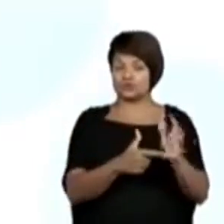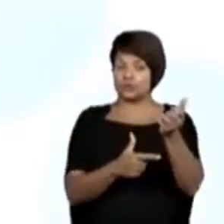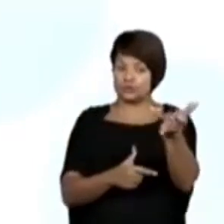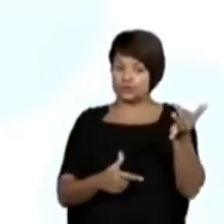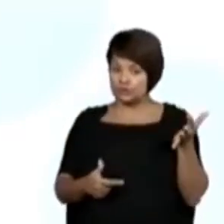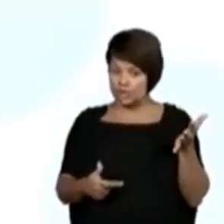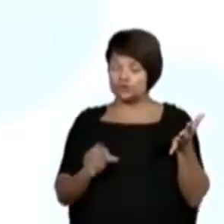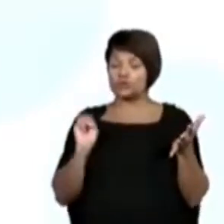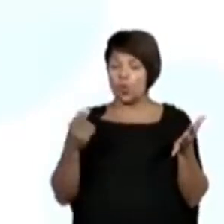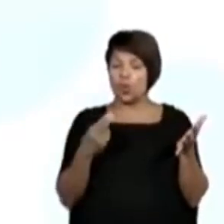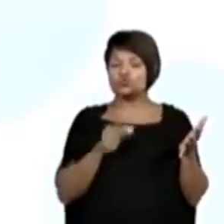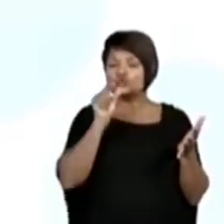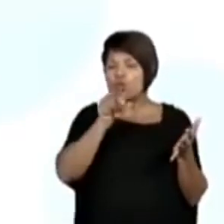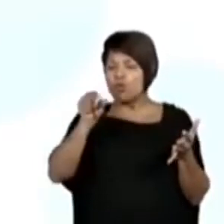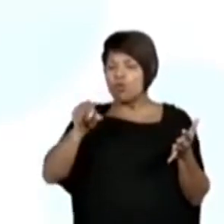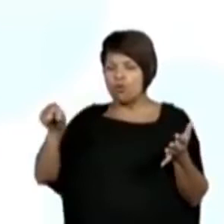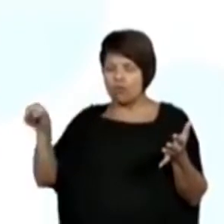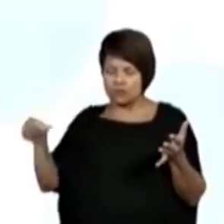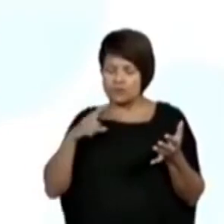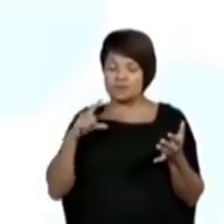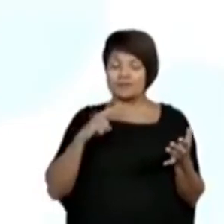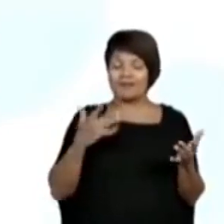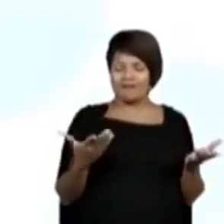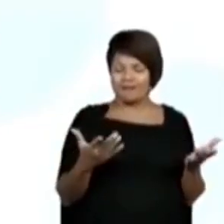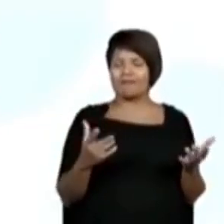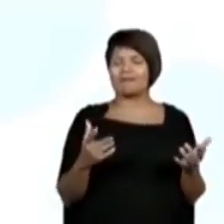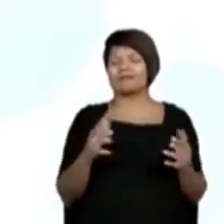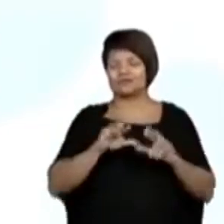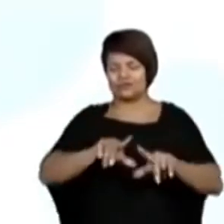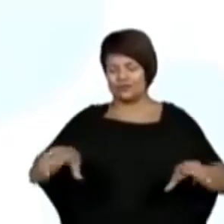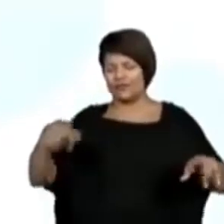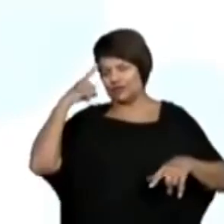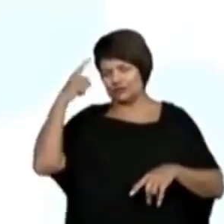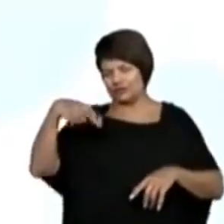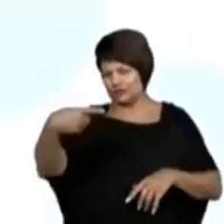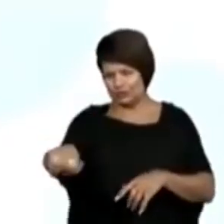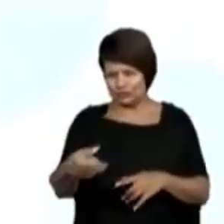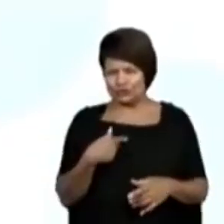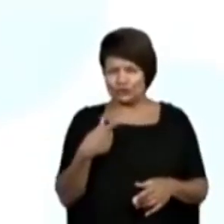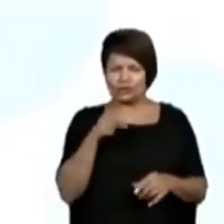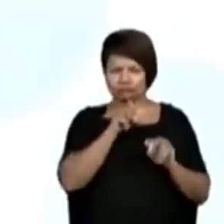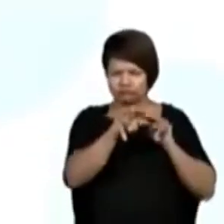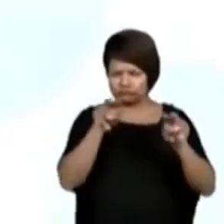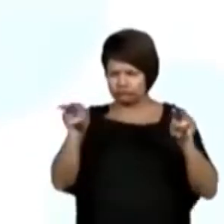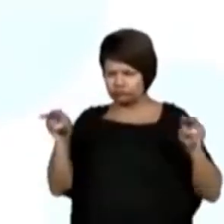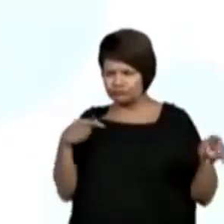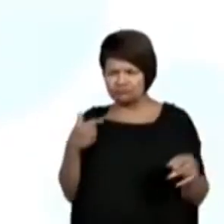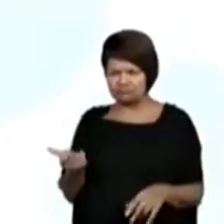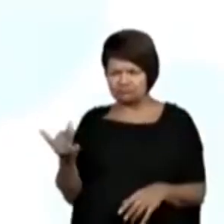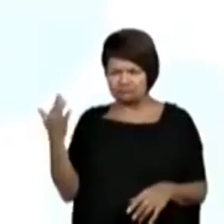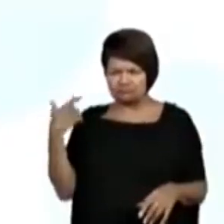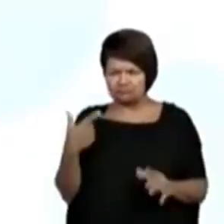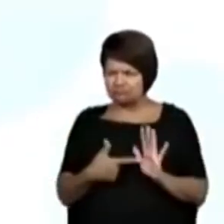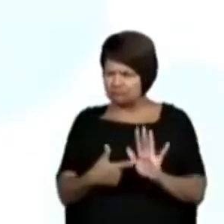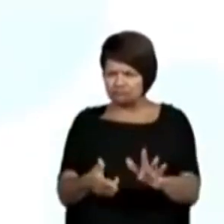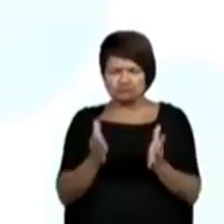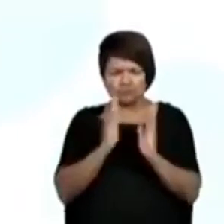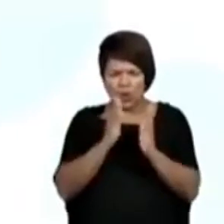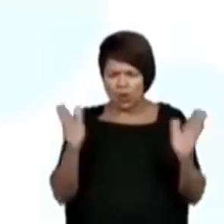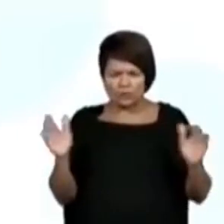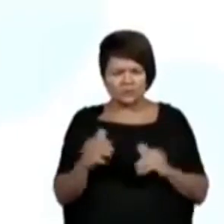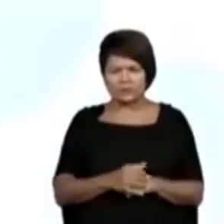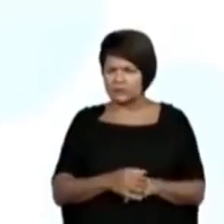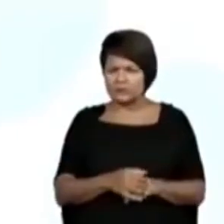diferentes situações cotidianas. E reconhecer situações em que os números não indicam contagem nem ordem,